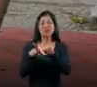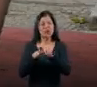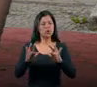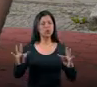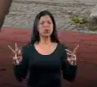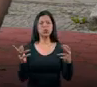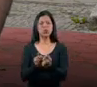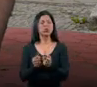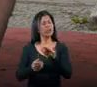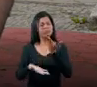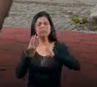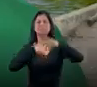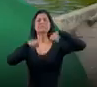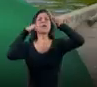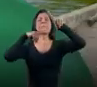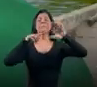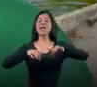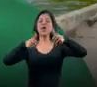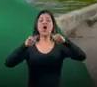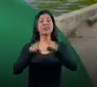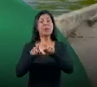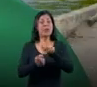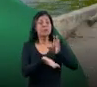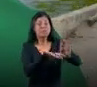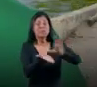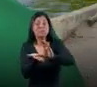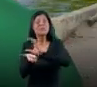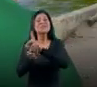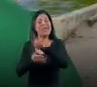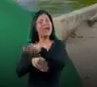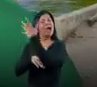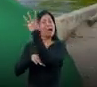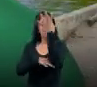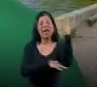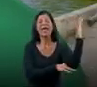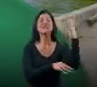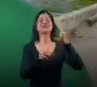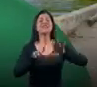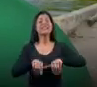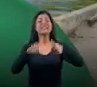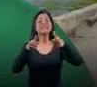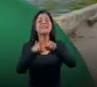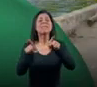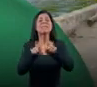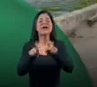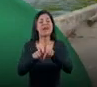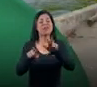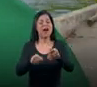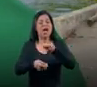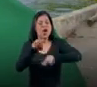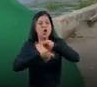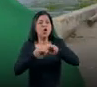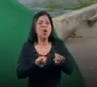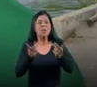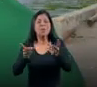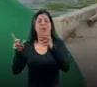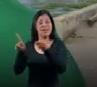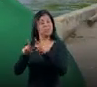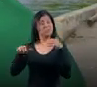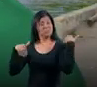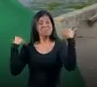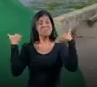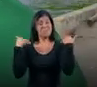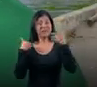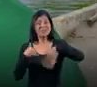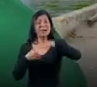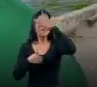na qualidade de vida da nossa região. Também teremos investimentos para preservação do meio ambiente, melhoria das atividades econômicas e área de lazer para a